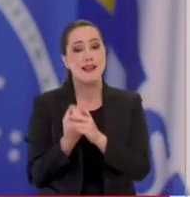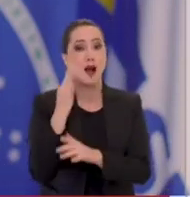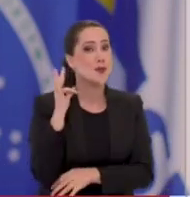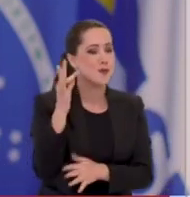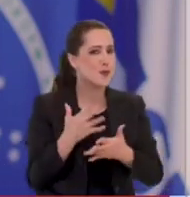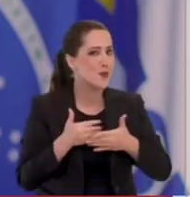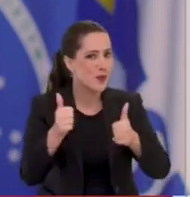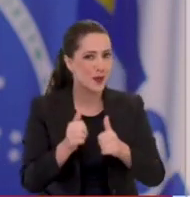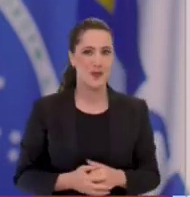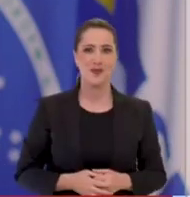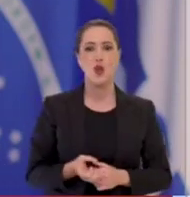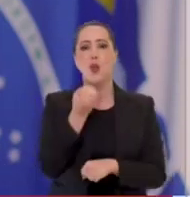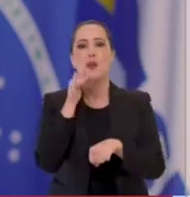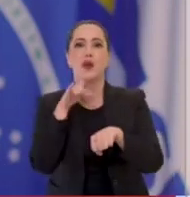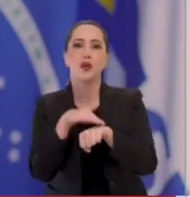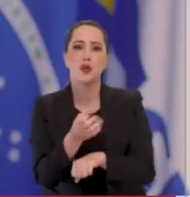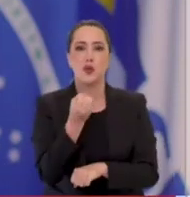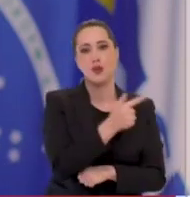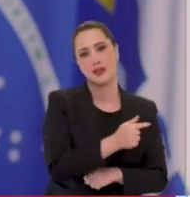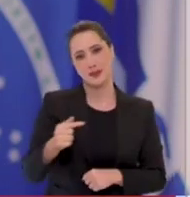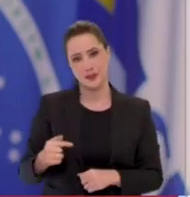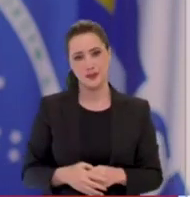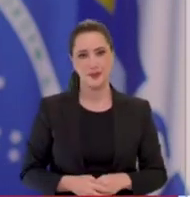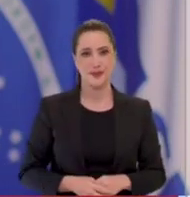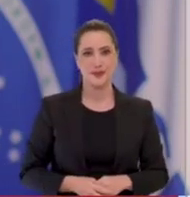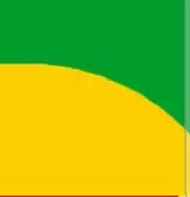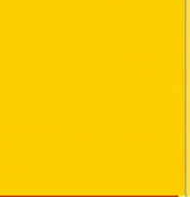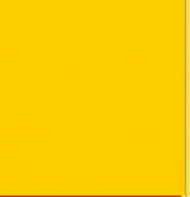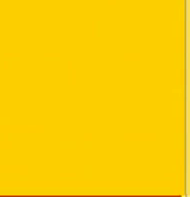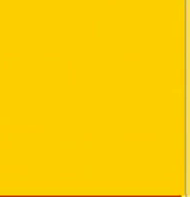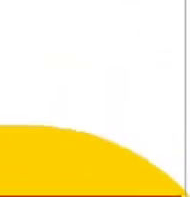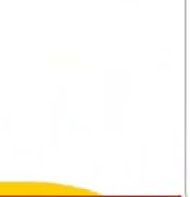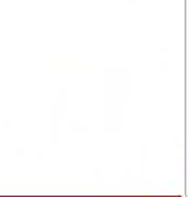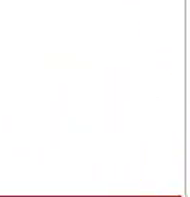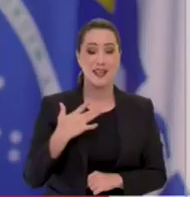e construirmos um futuro melhor. Boa noite e boa semana! Brasil